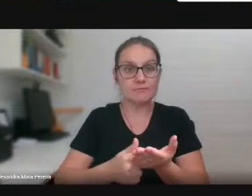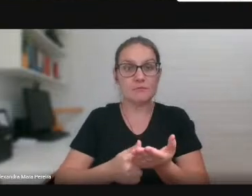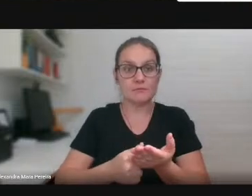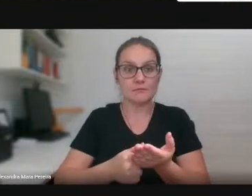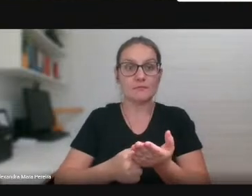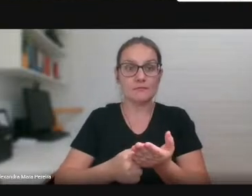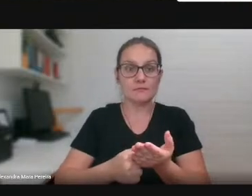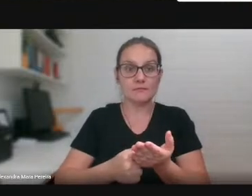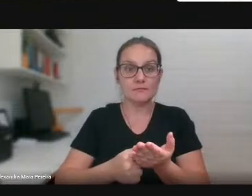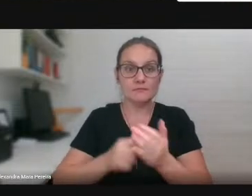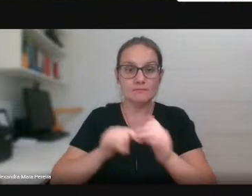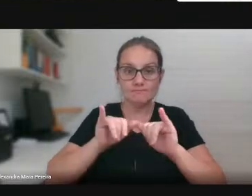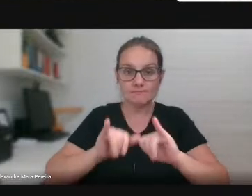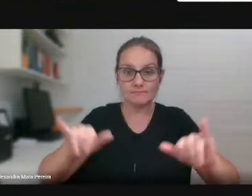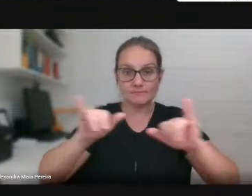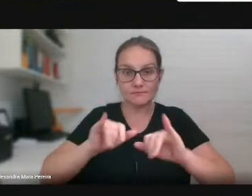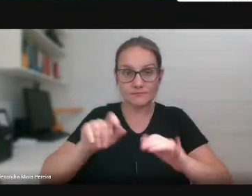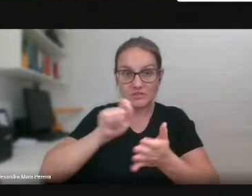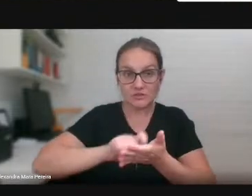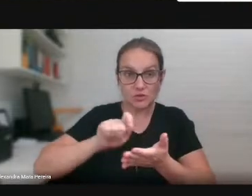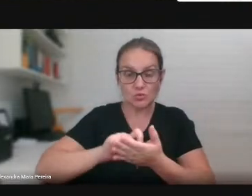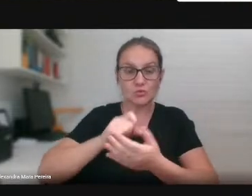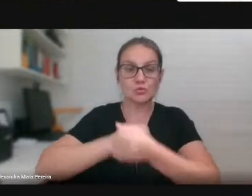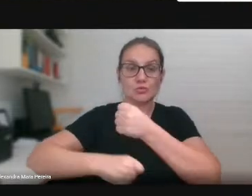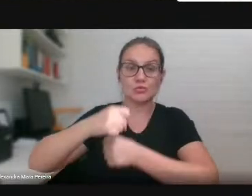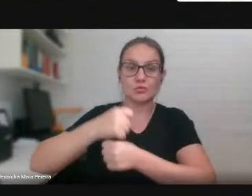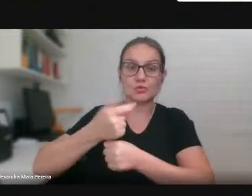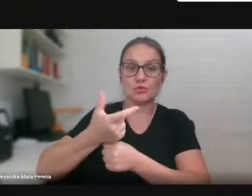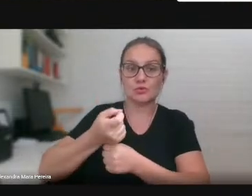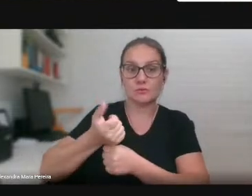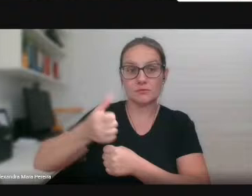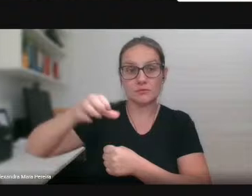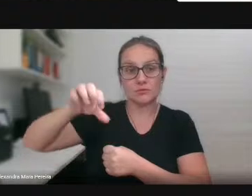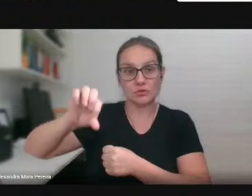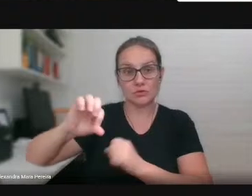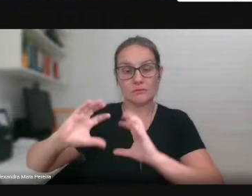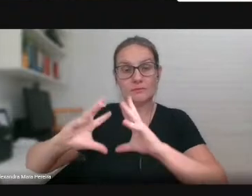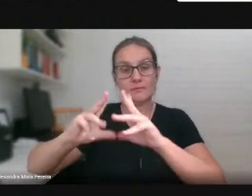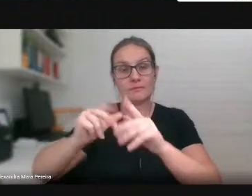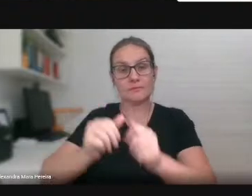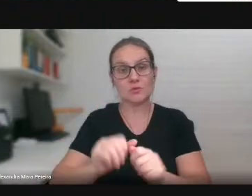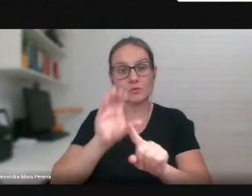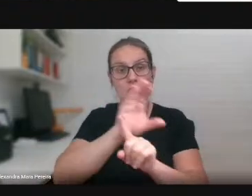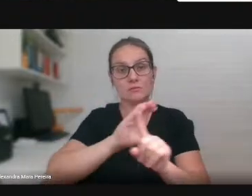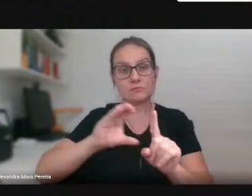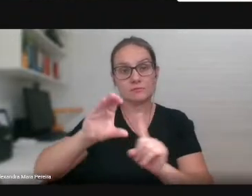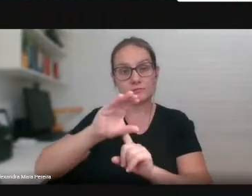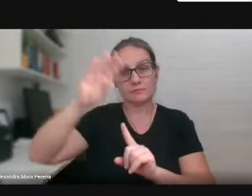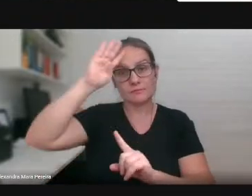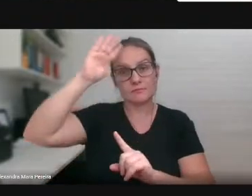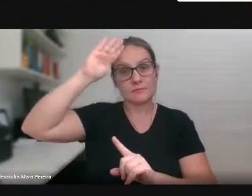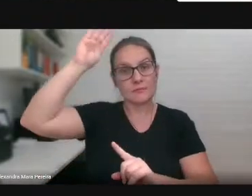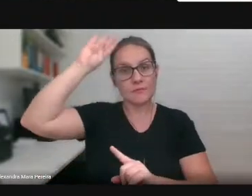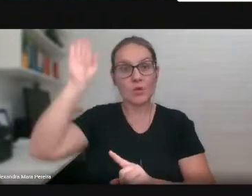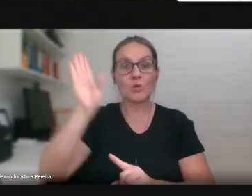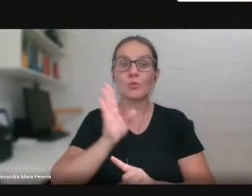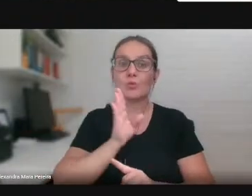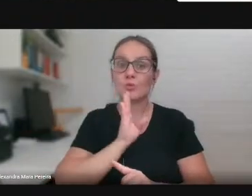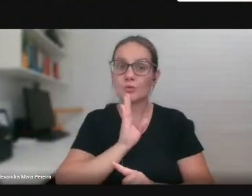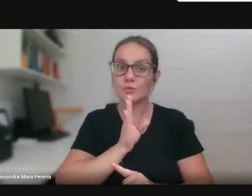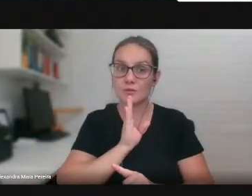2019, para que toda a comunidade acadêmica conheça e saiba dessas